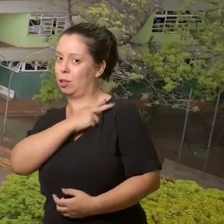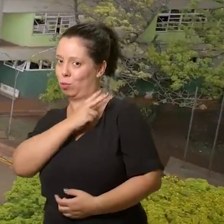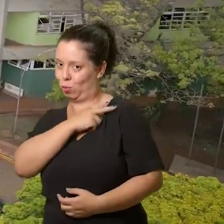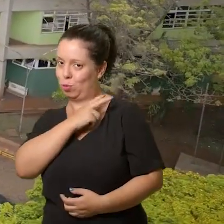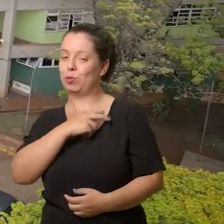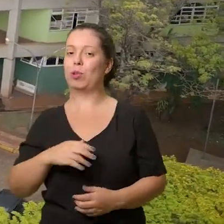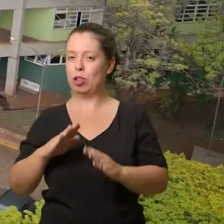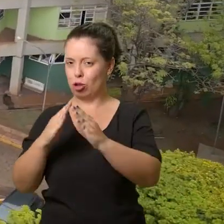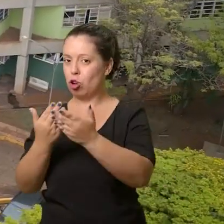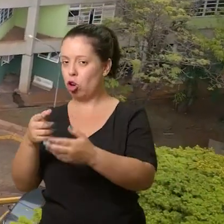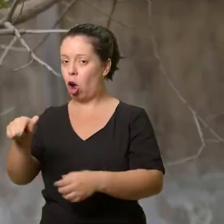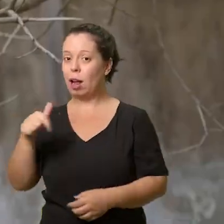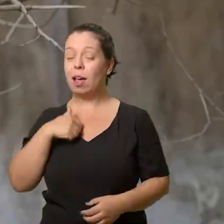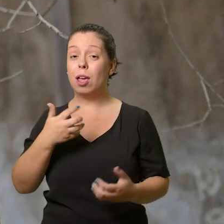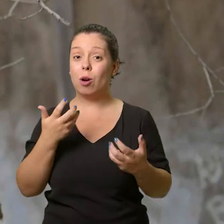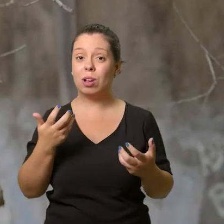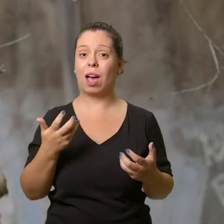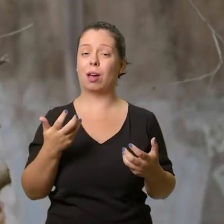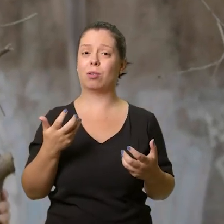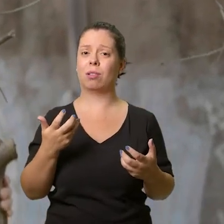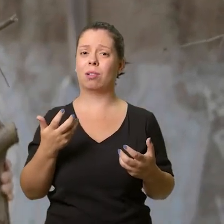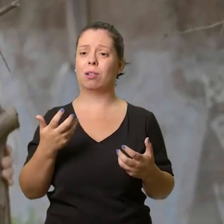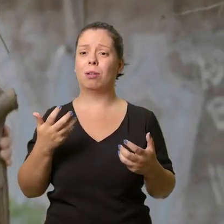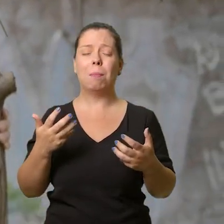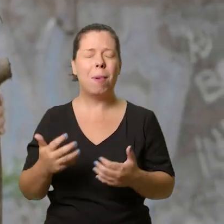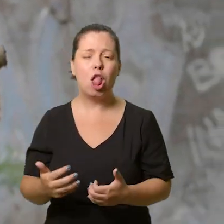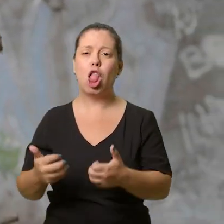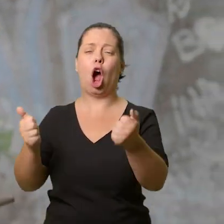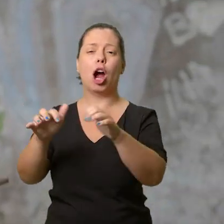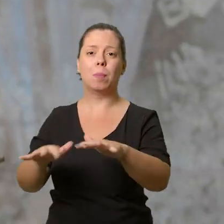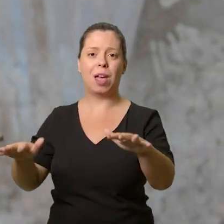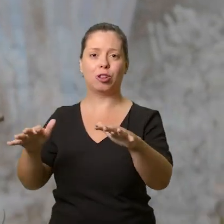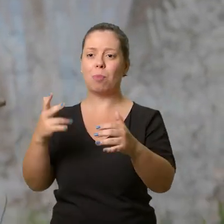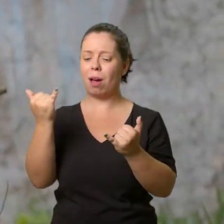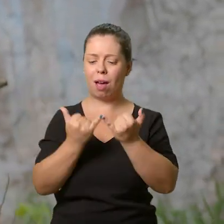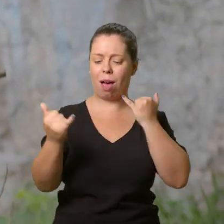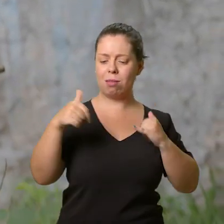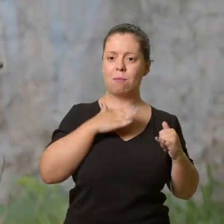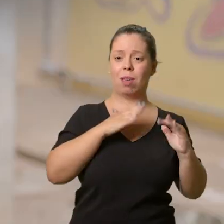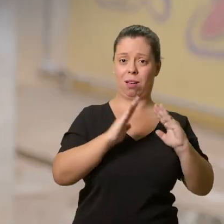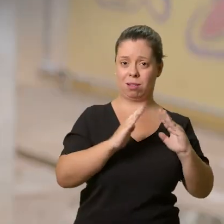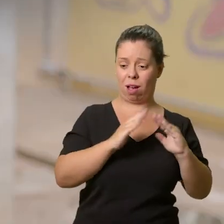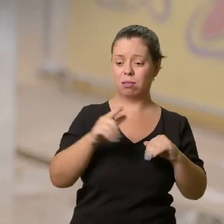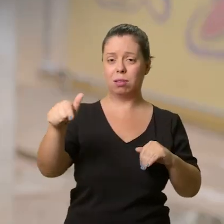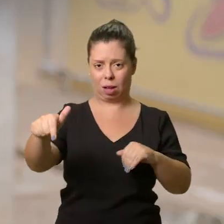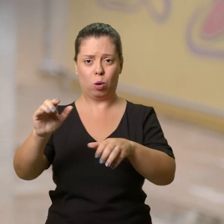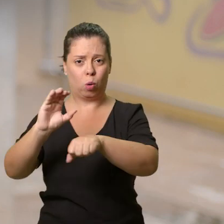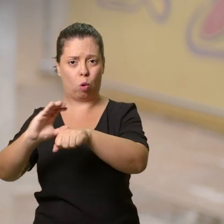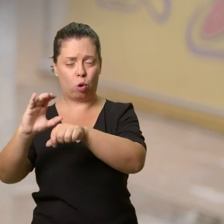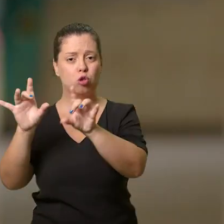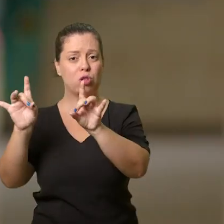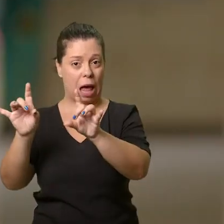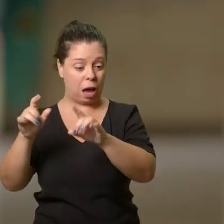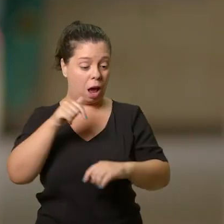no segundo ano do ensino médio. Eu quero que esse ambiente seja o melhor ambiente possível, como é na minha casa. Como tem os cursos